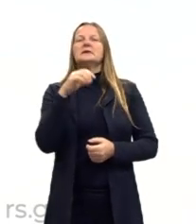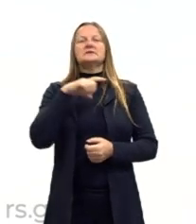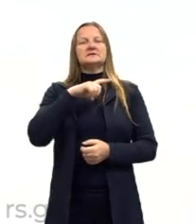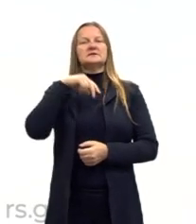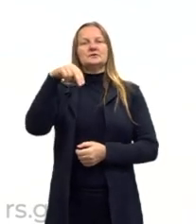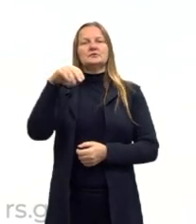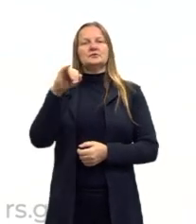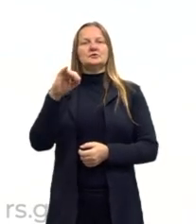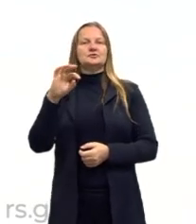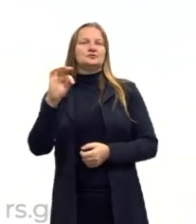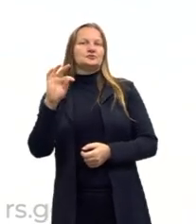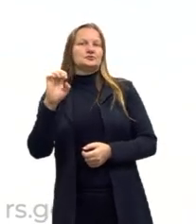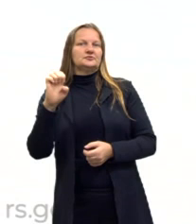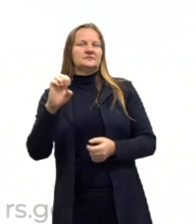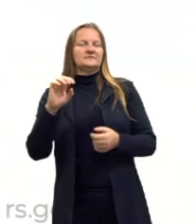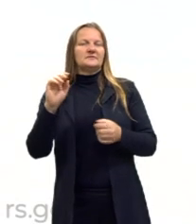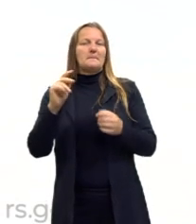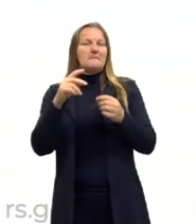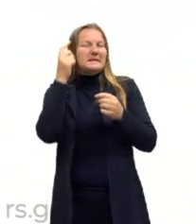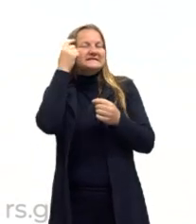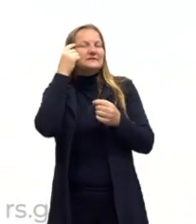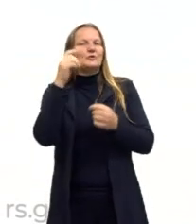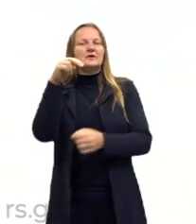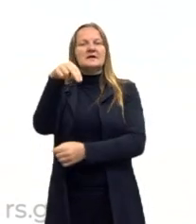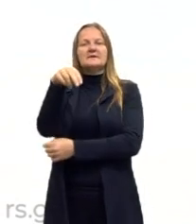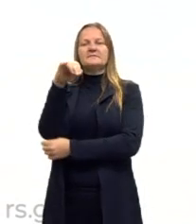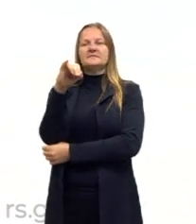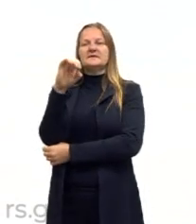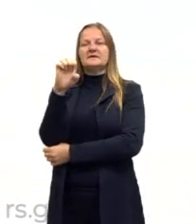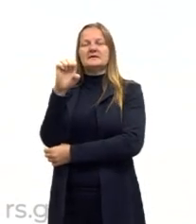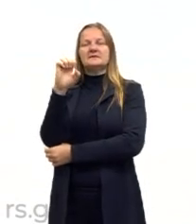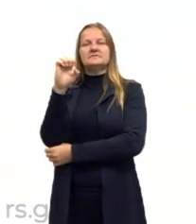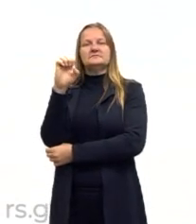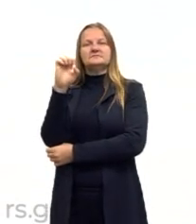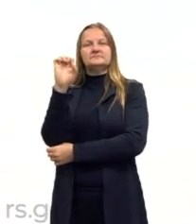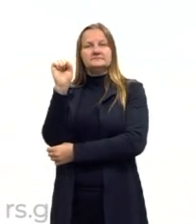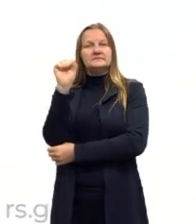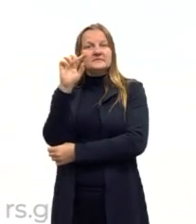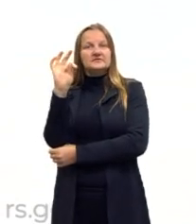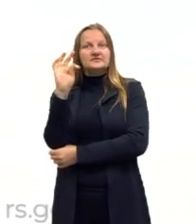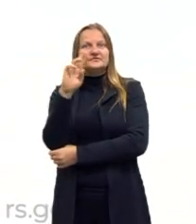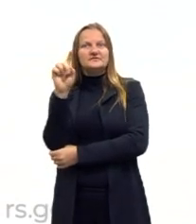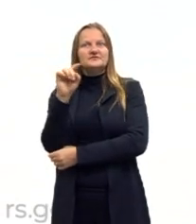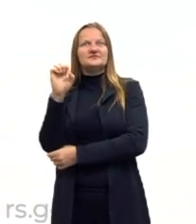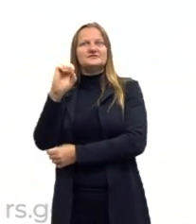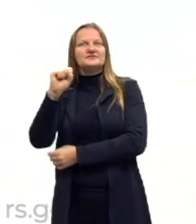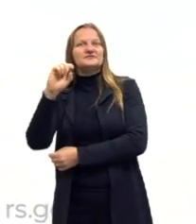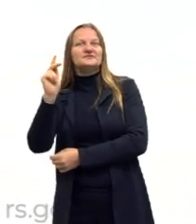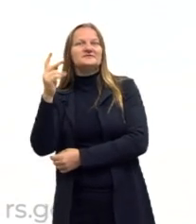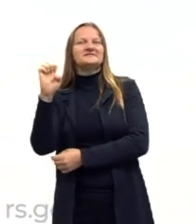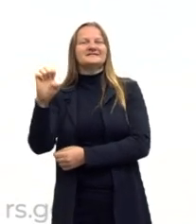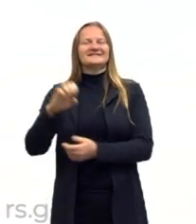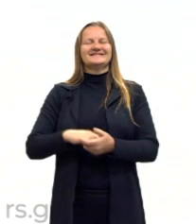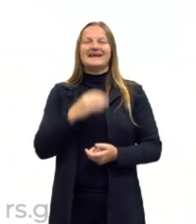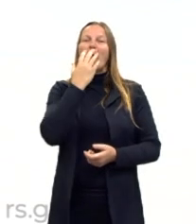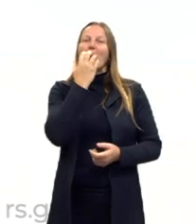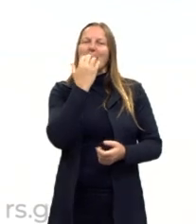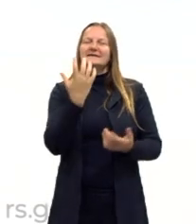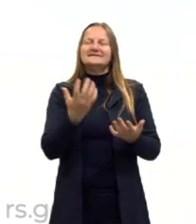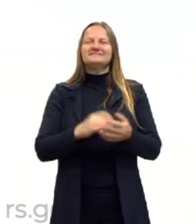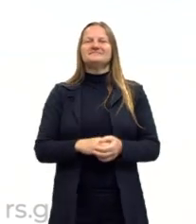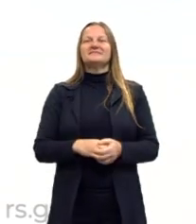Vamos retomar um pouquinho do conceito da metafísica? Então olha só, nós já vimos isso, só retomando, né?